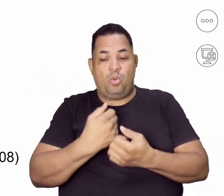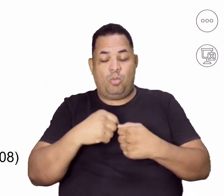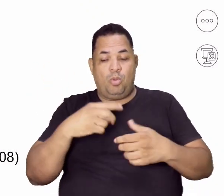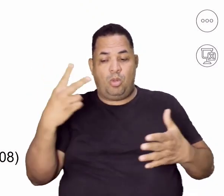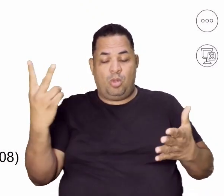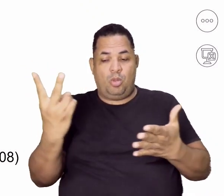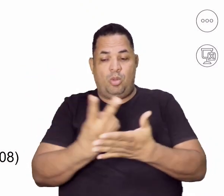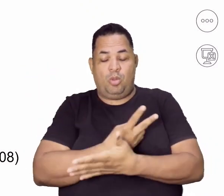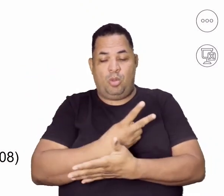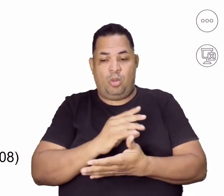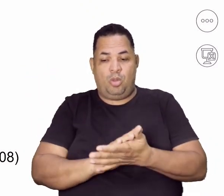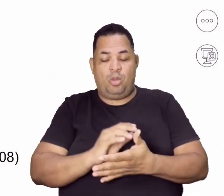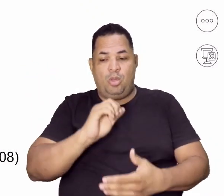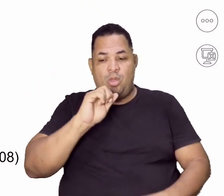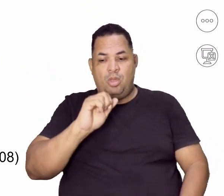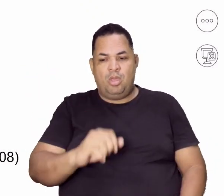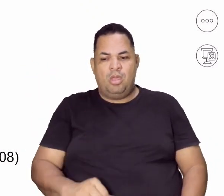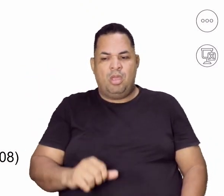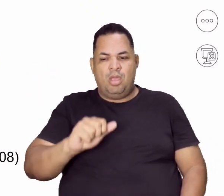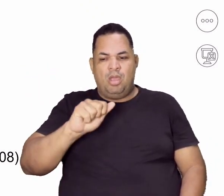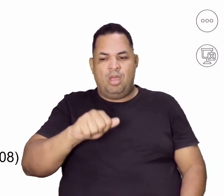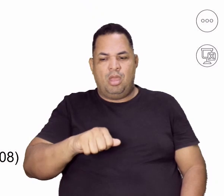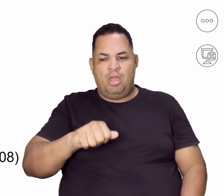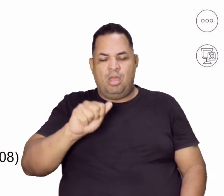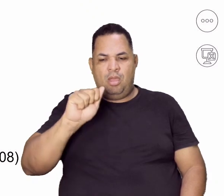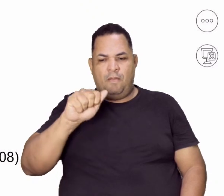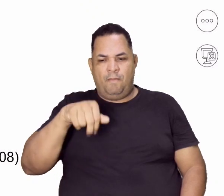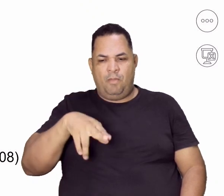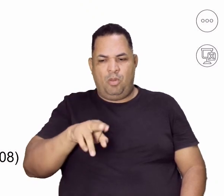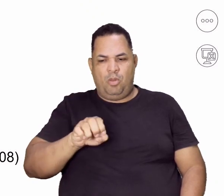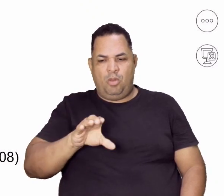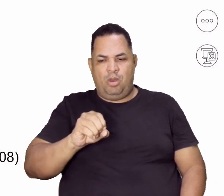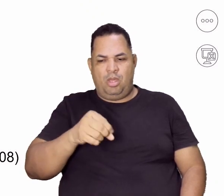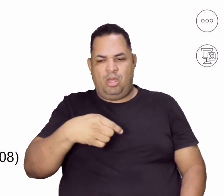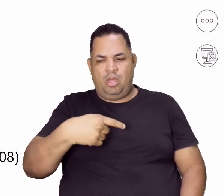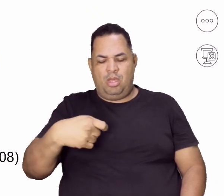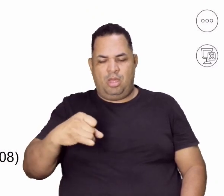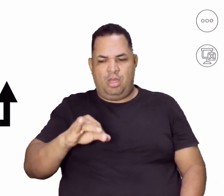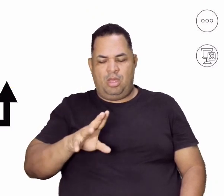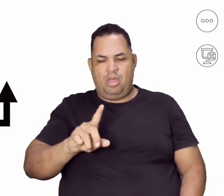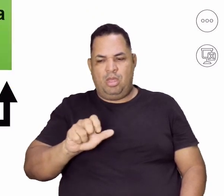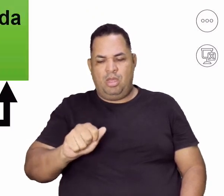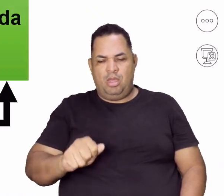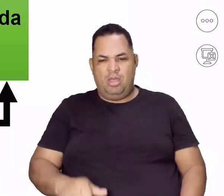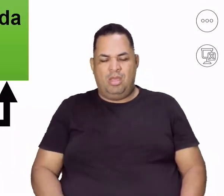essa anorexia. Perceba que tudo é um processo, né?